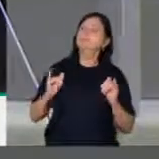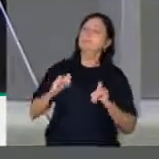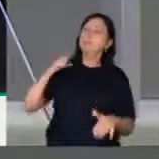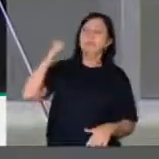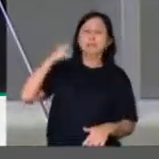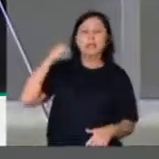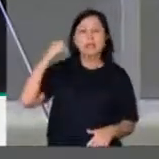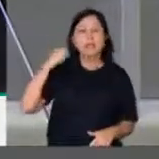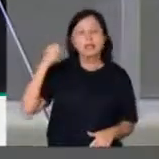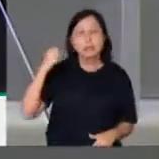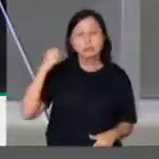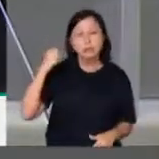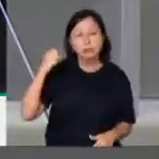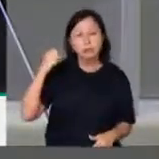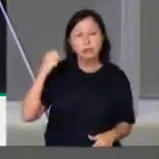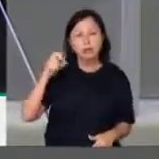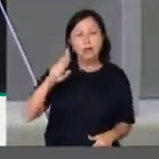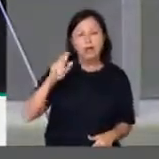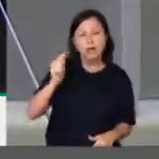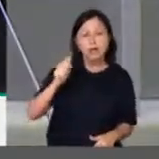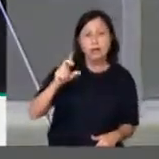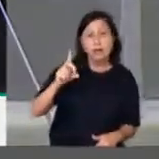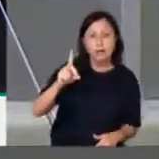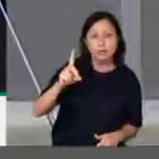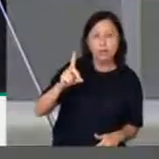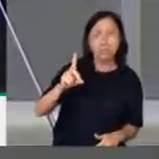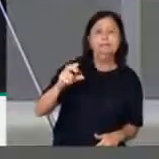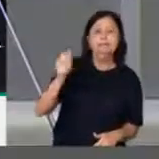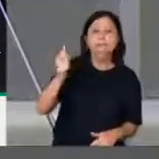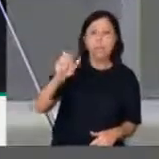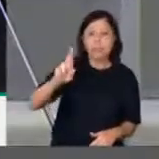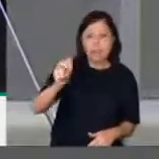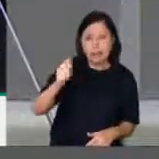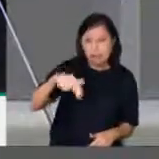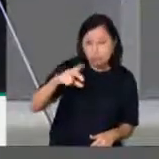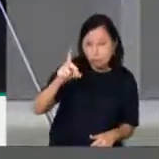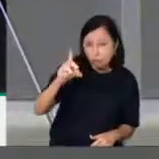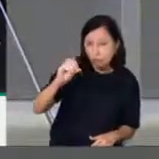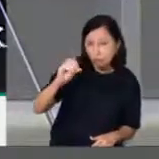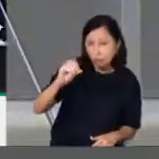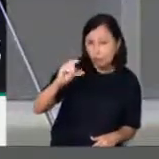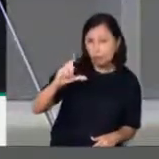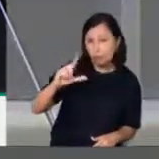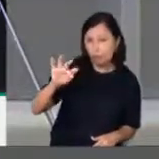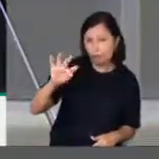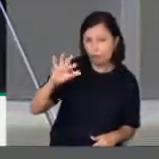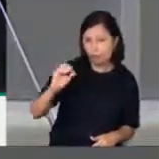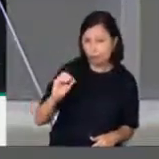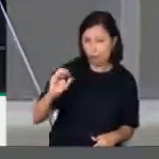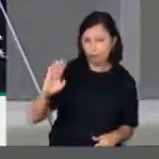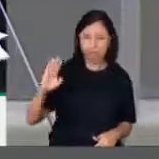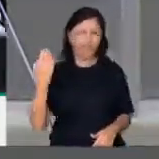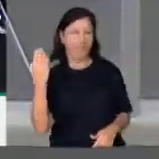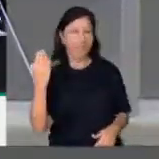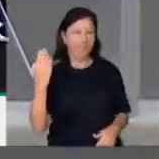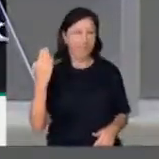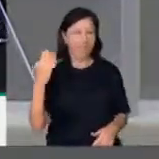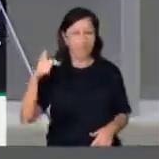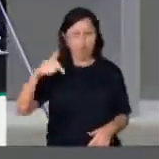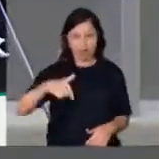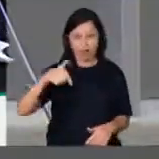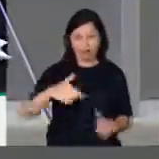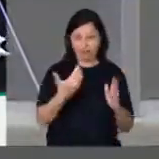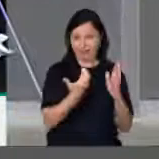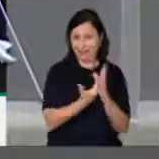tem duas caras. Aqui, combate a corrupção. No Amapá, a protege. Ano